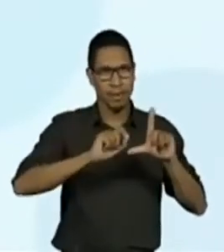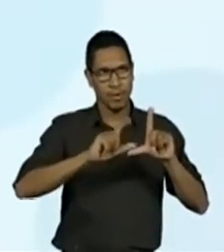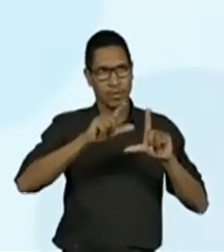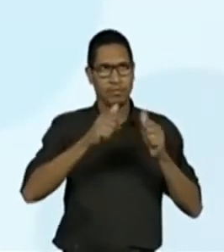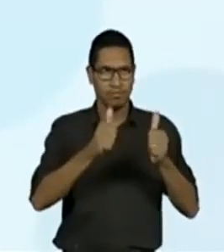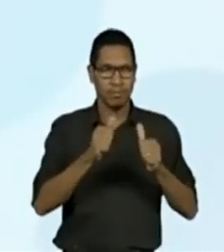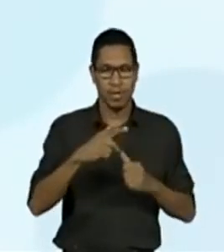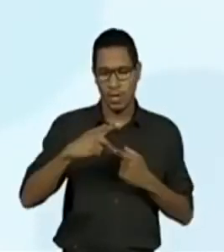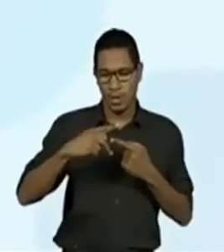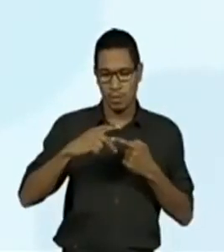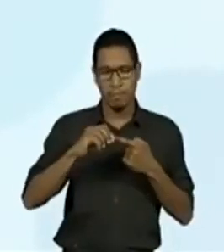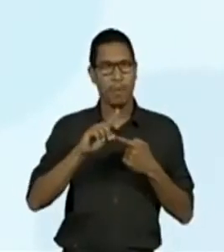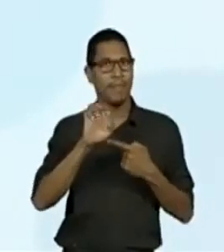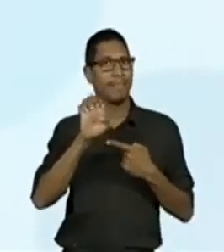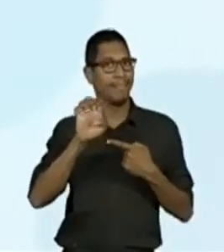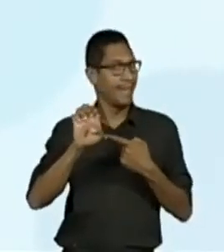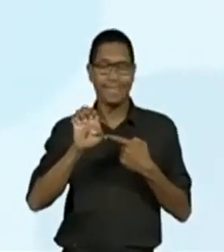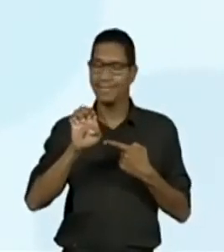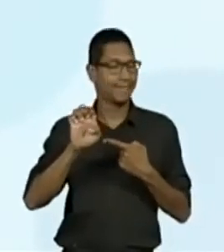falar